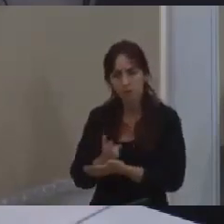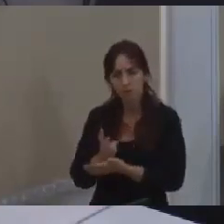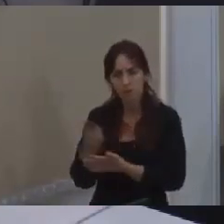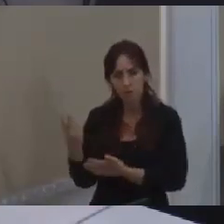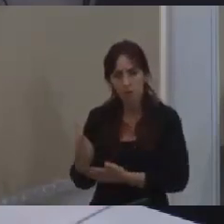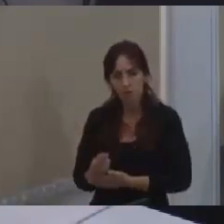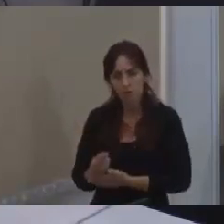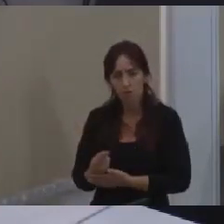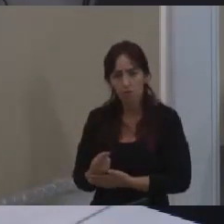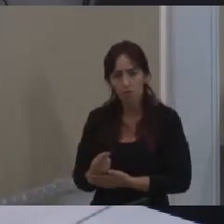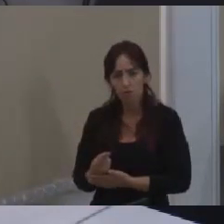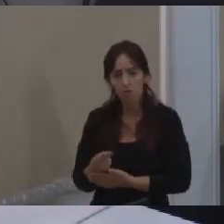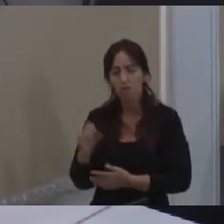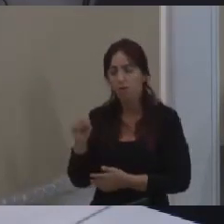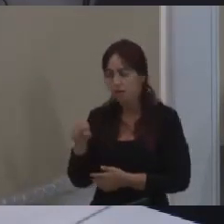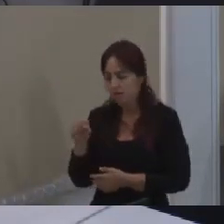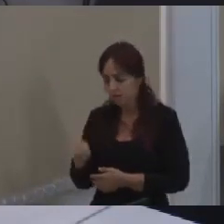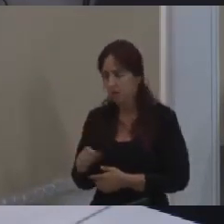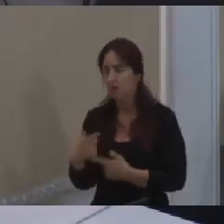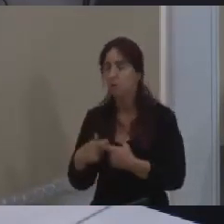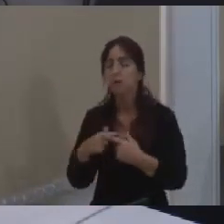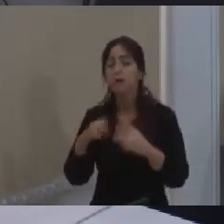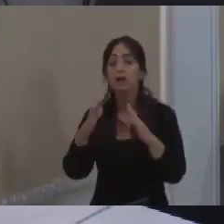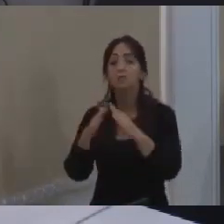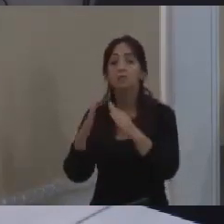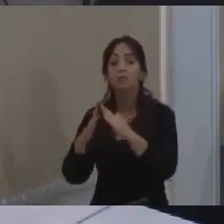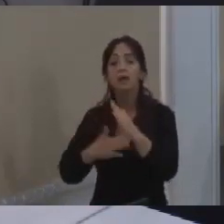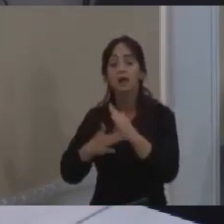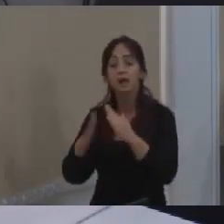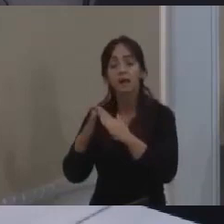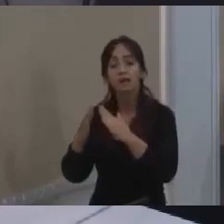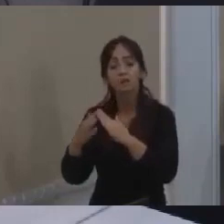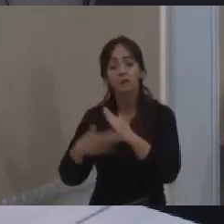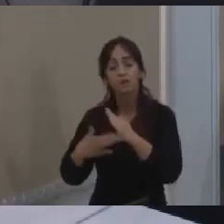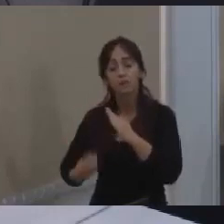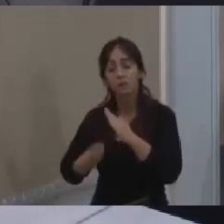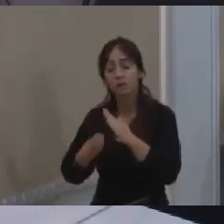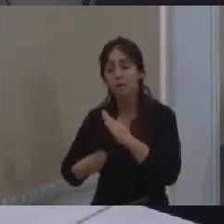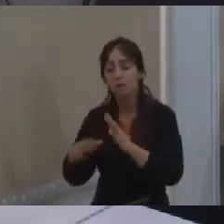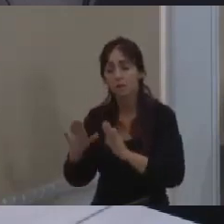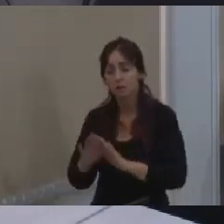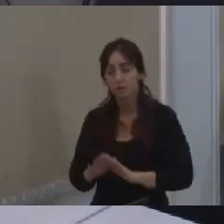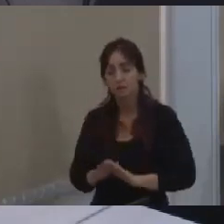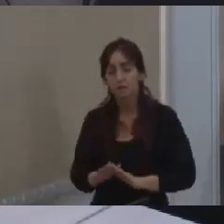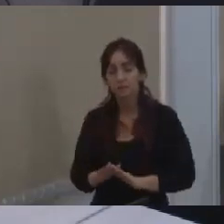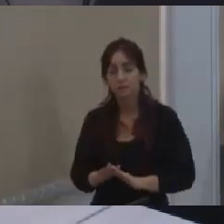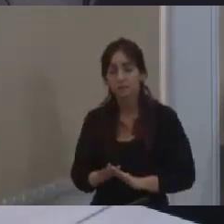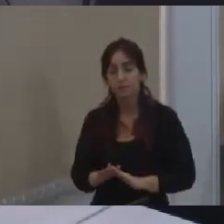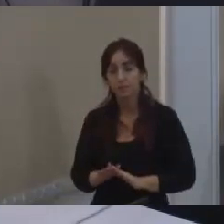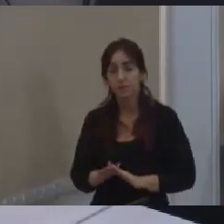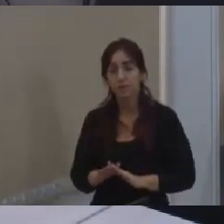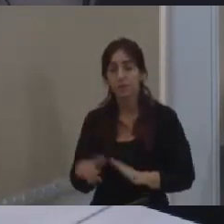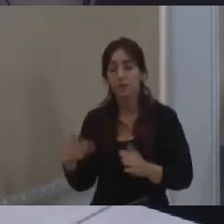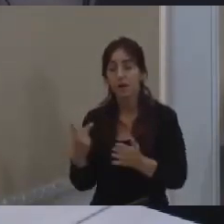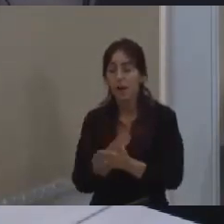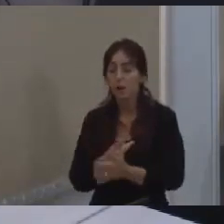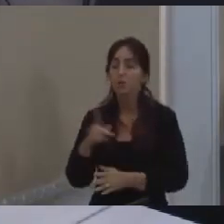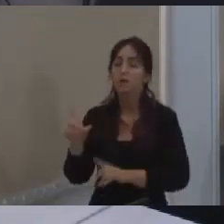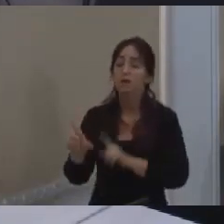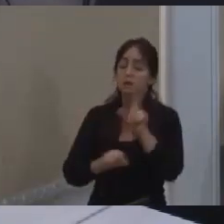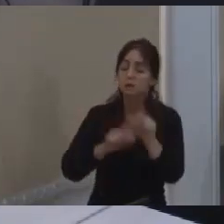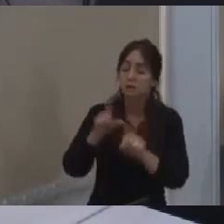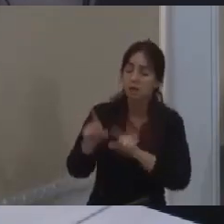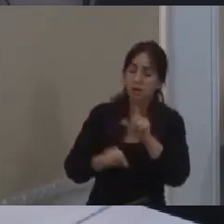Sim. O normativo do Minha Casa Minha Vida pressupõe, assim, assim que a seleção for definida